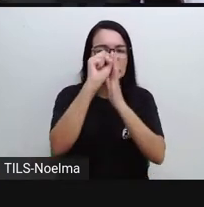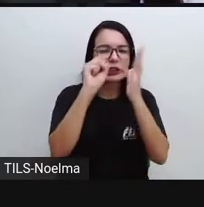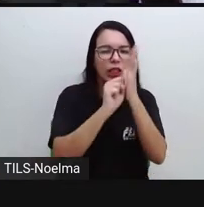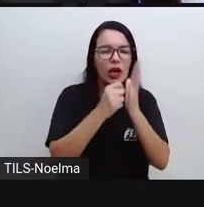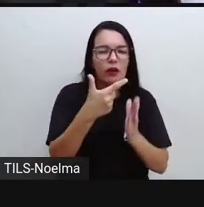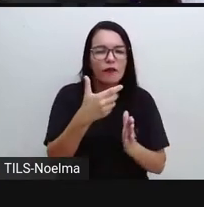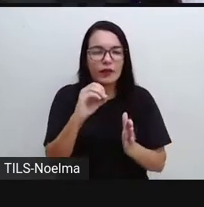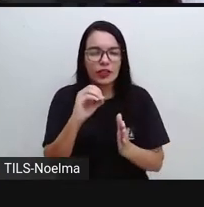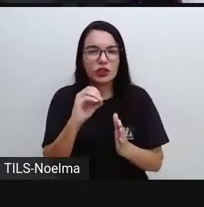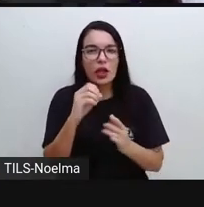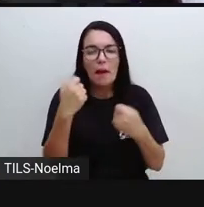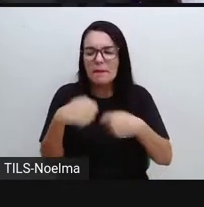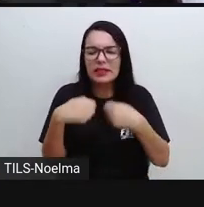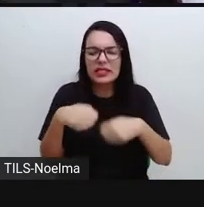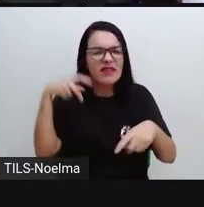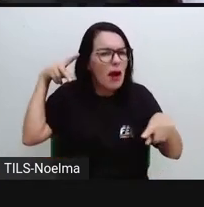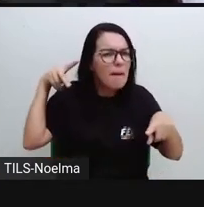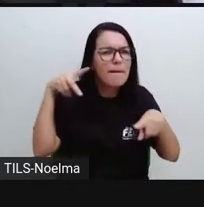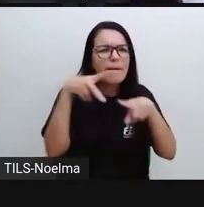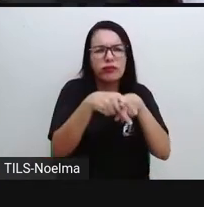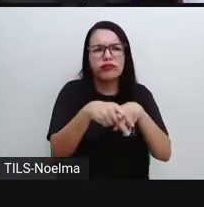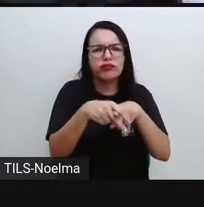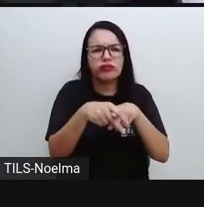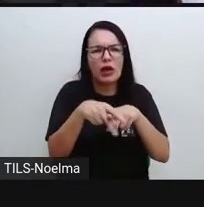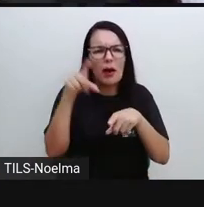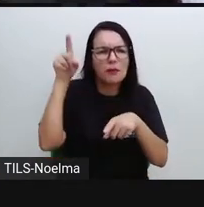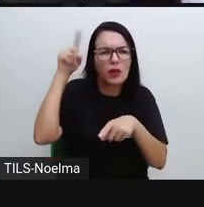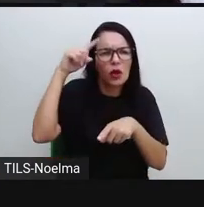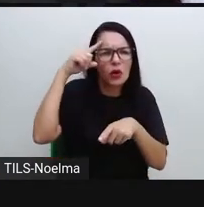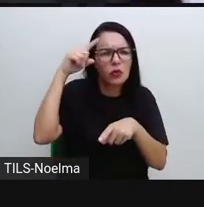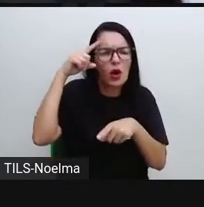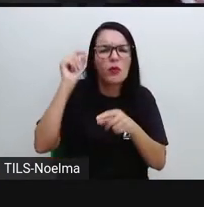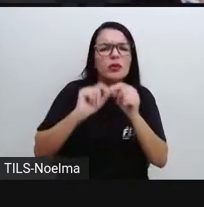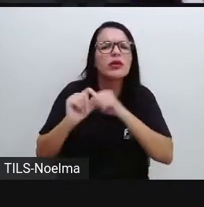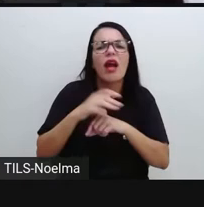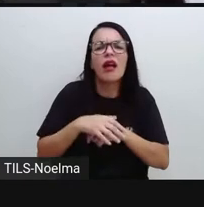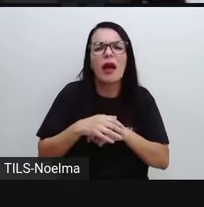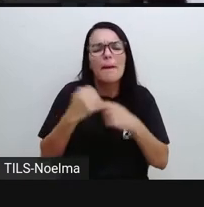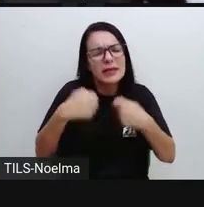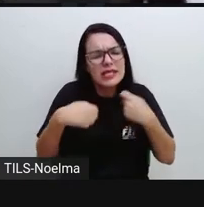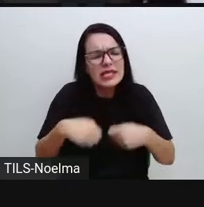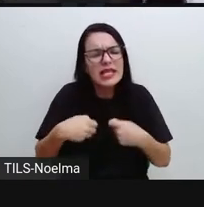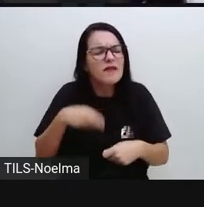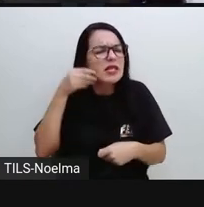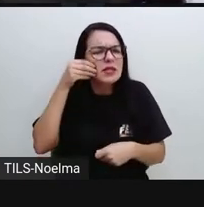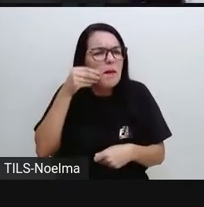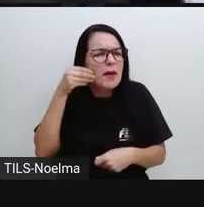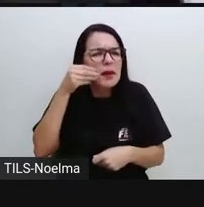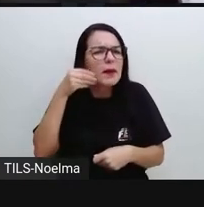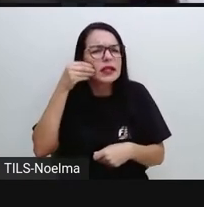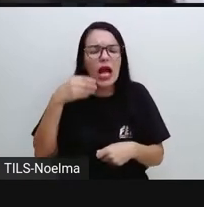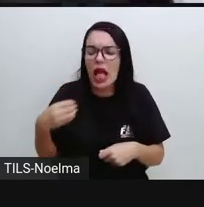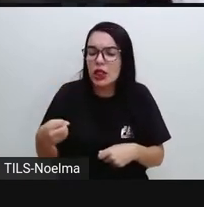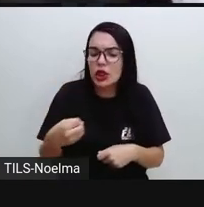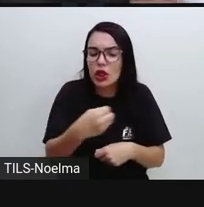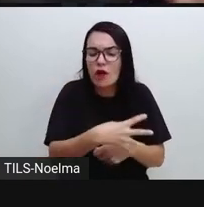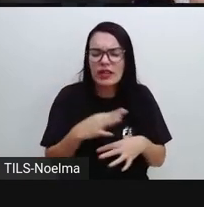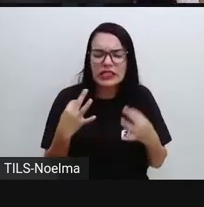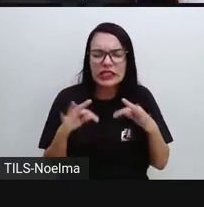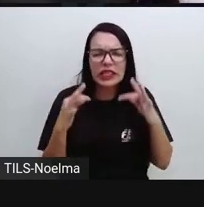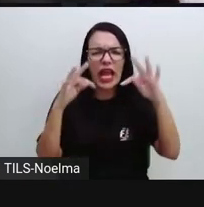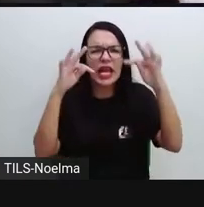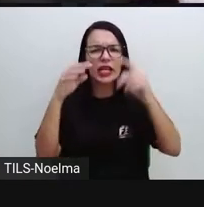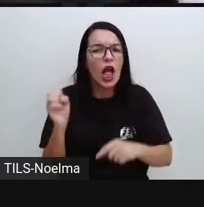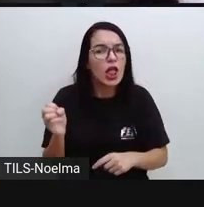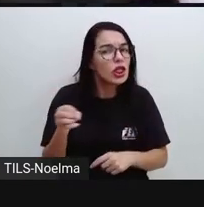Romper com o tradicionalismo da época, né? Fazendo com que as pessoas experimentassem novas técnicas, novas